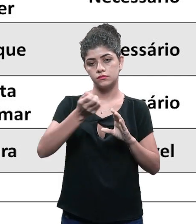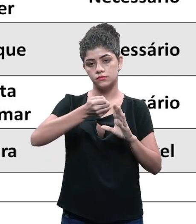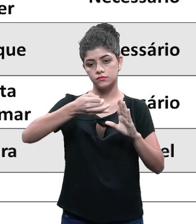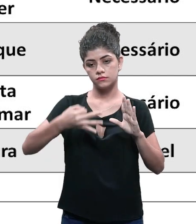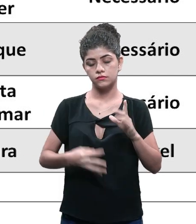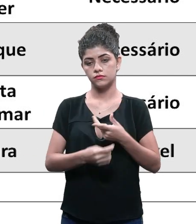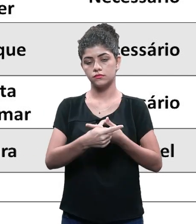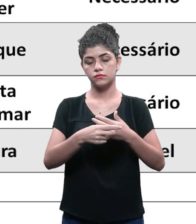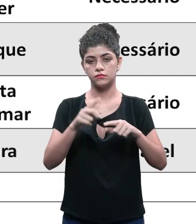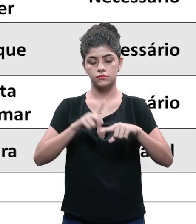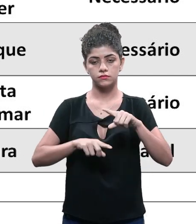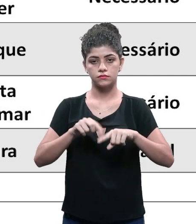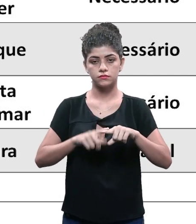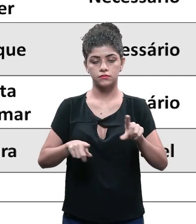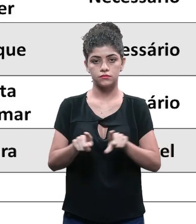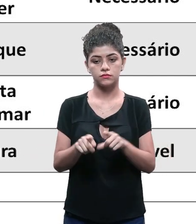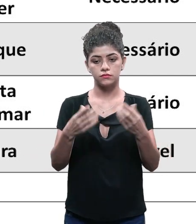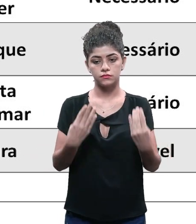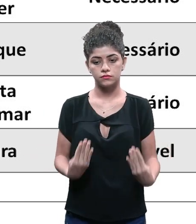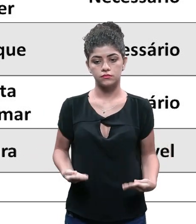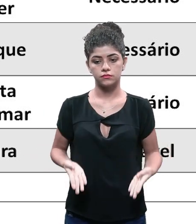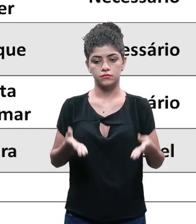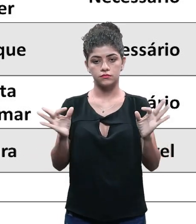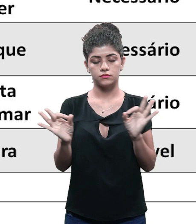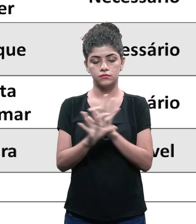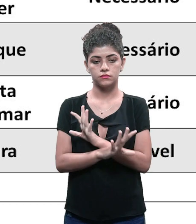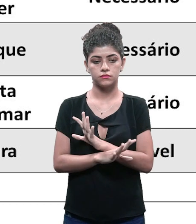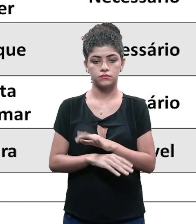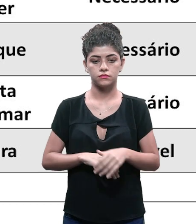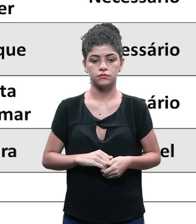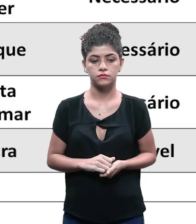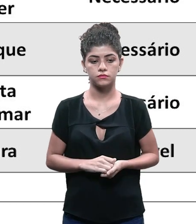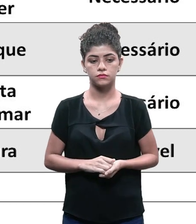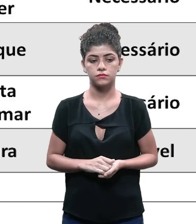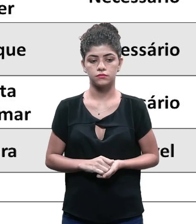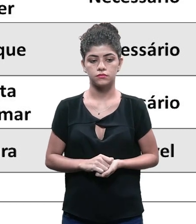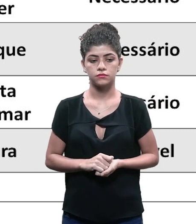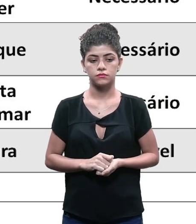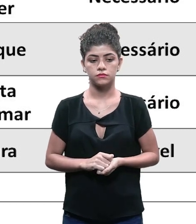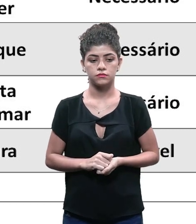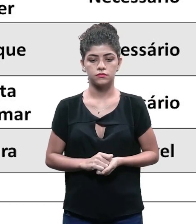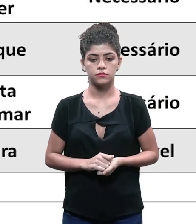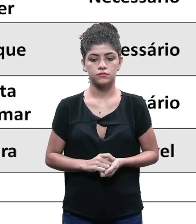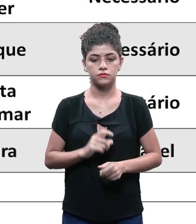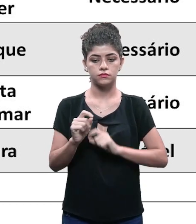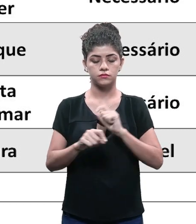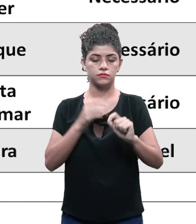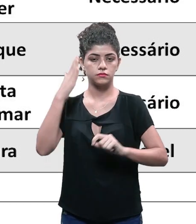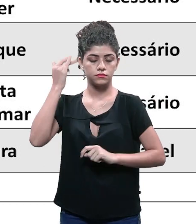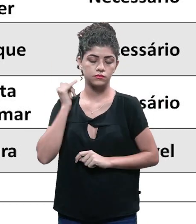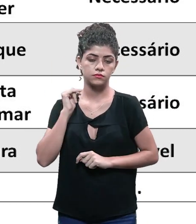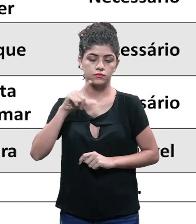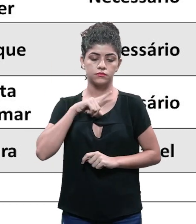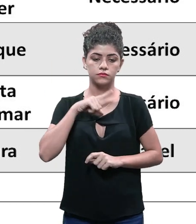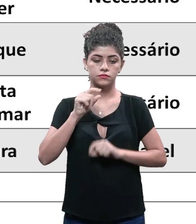pra trazer a característica de materiais a partir de resíduos e que eles sejam leves no final recipientes para